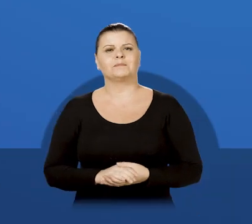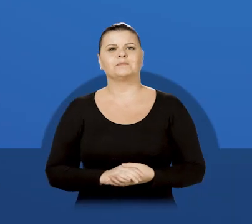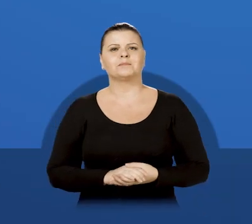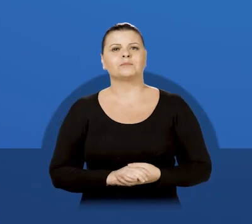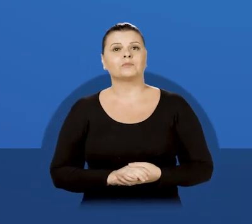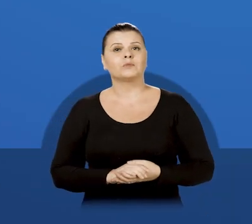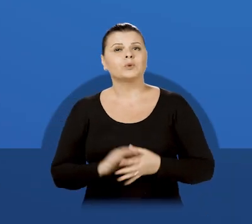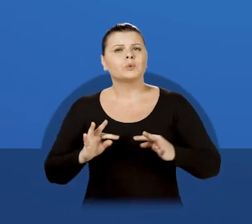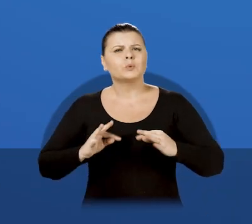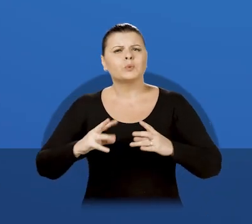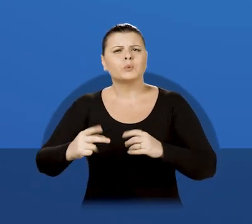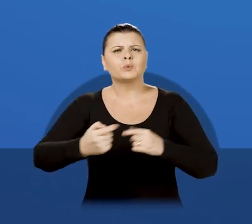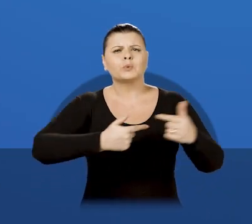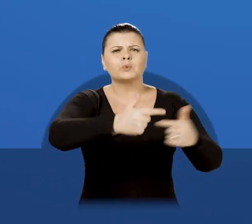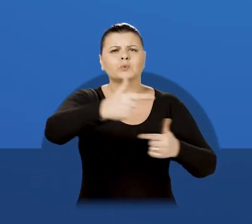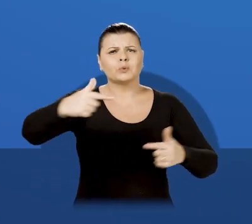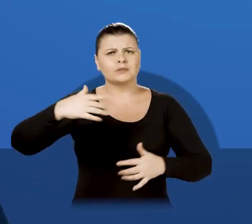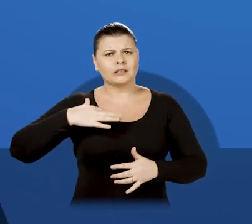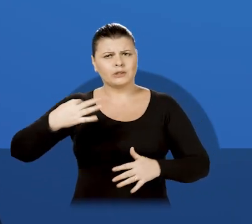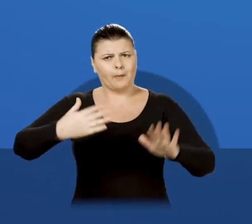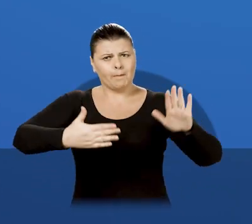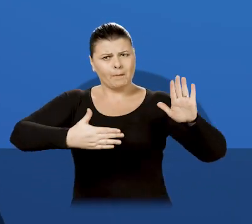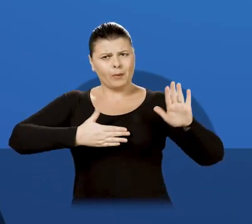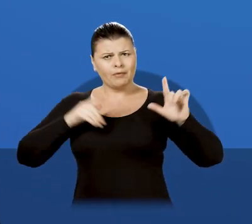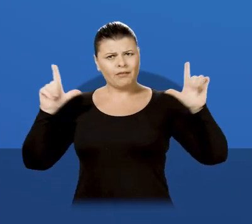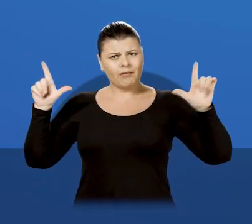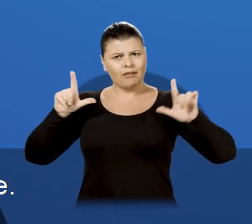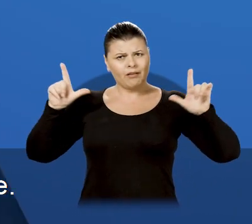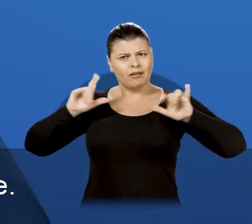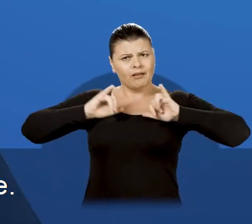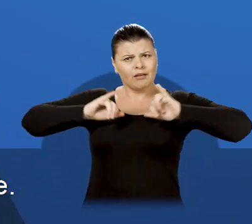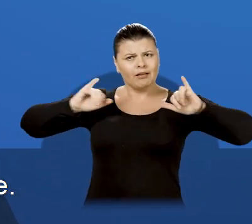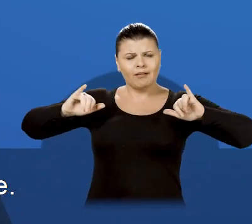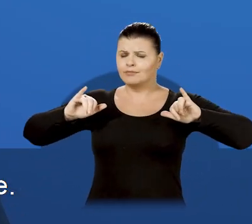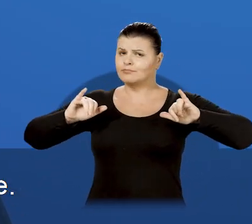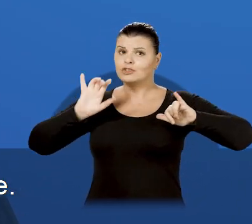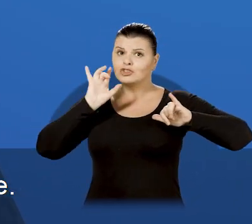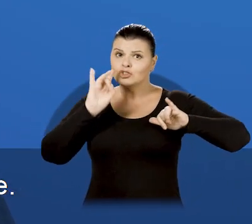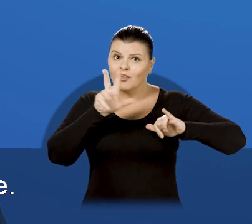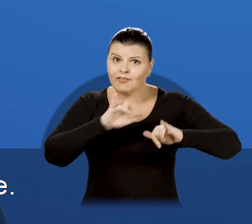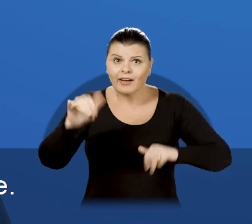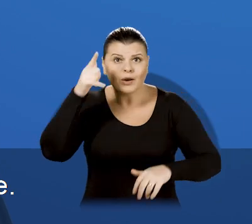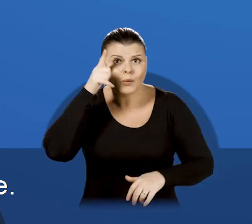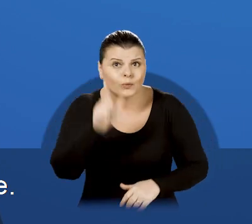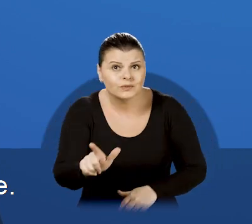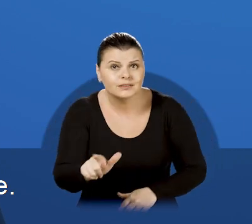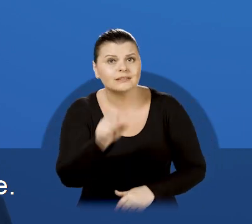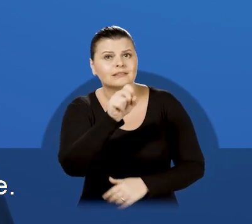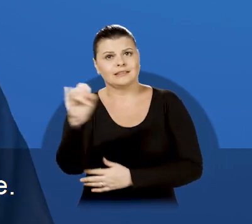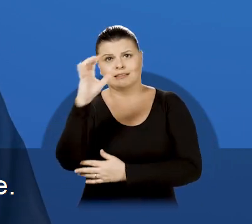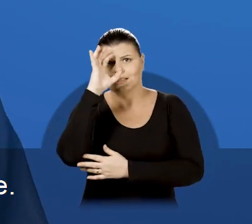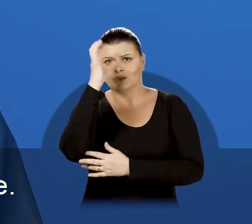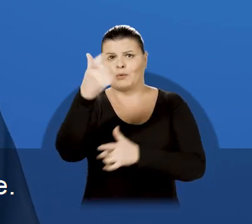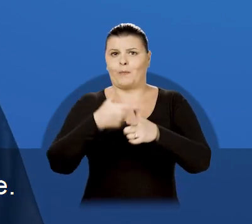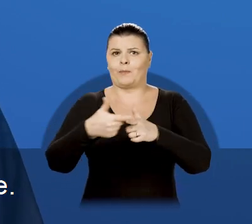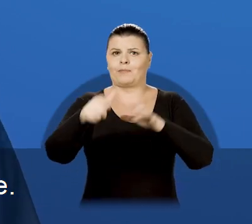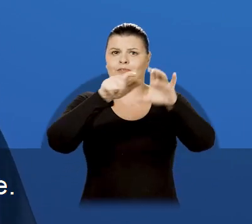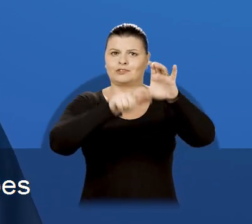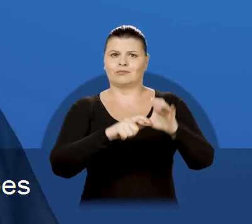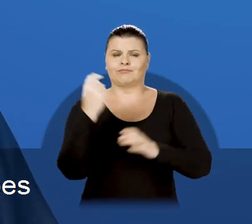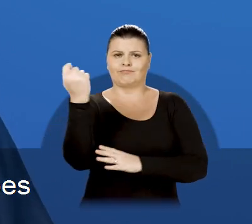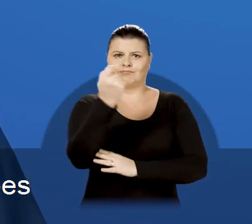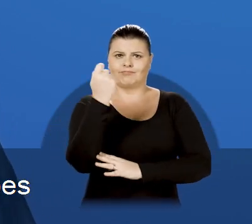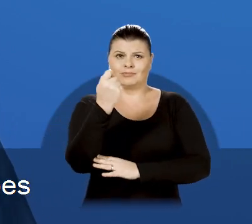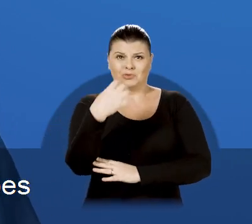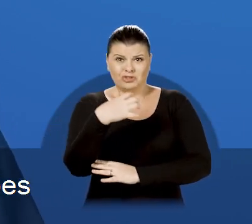Tudo que os outros candidatos prometem nos programas eleitorais só será possível fazer resolvendo a dívida do Rio Grande.